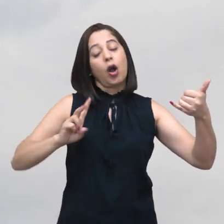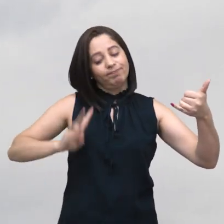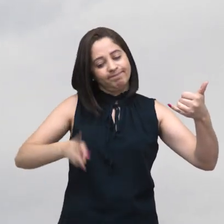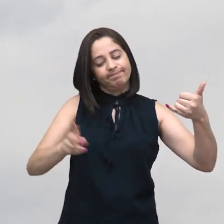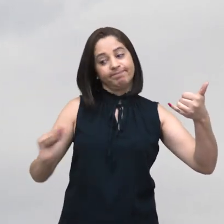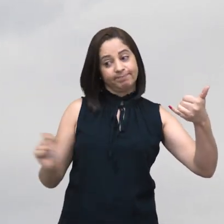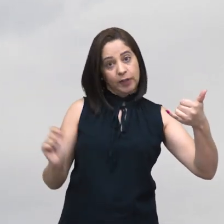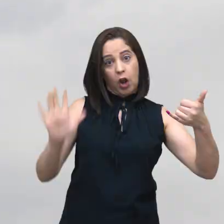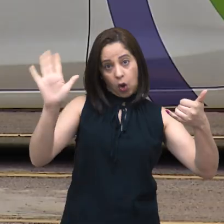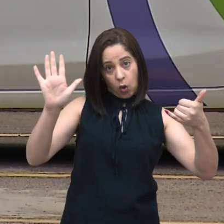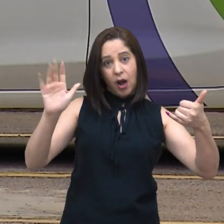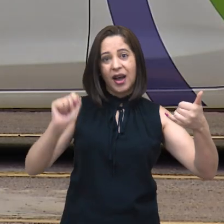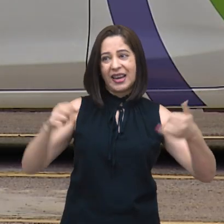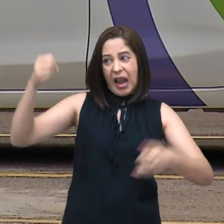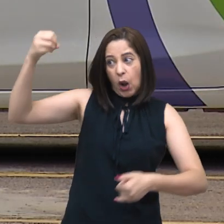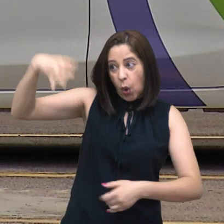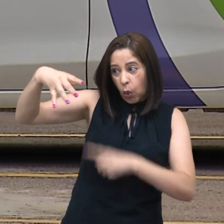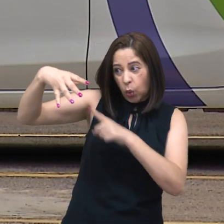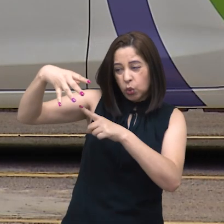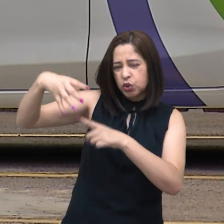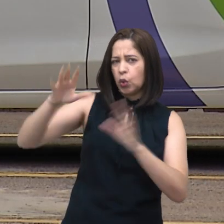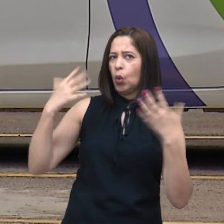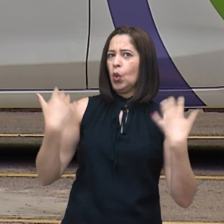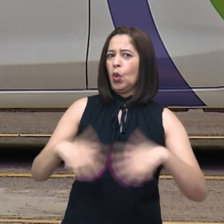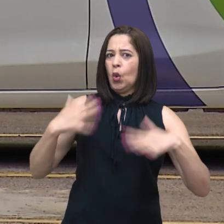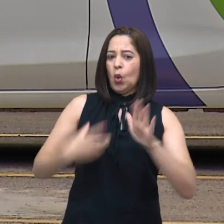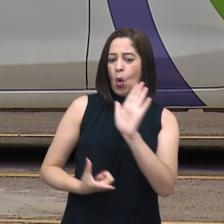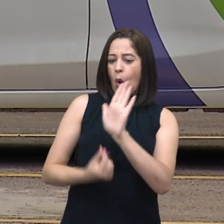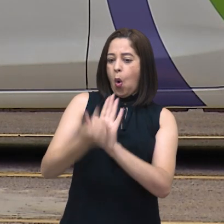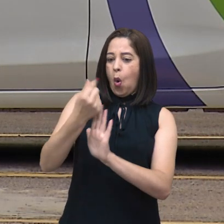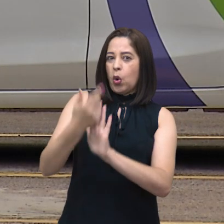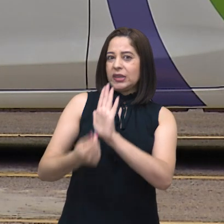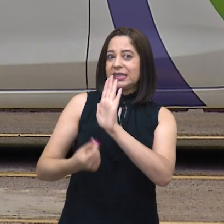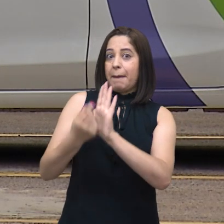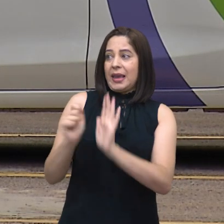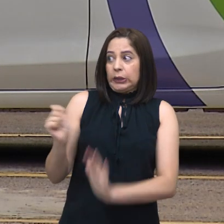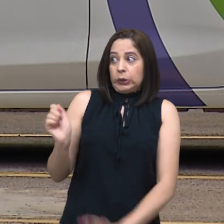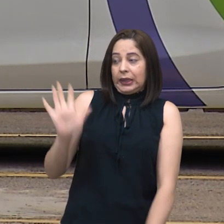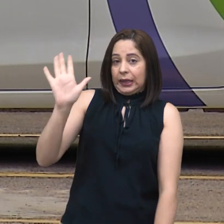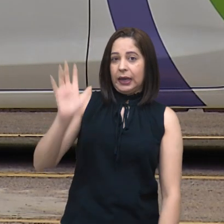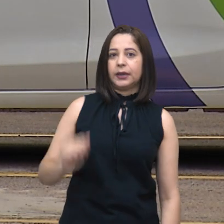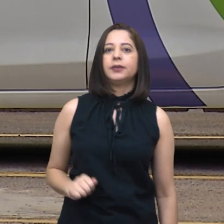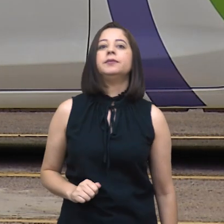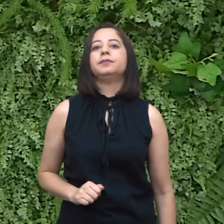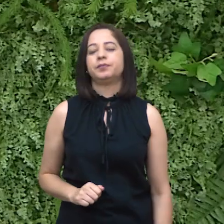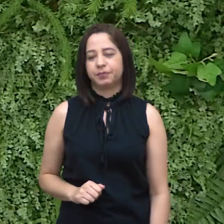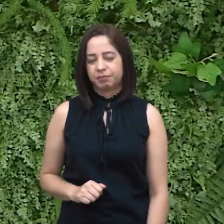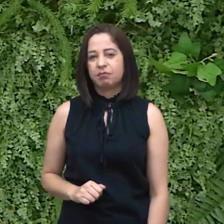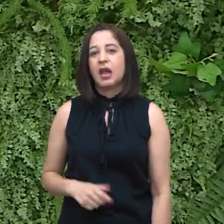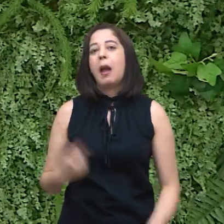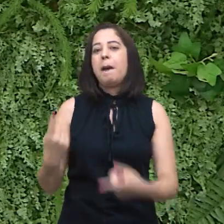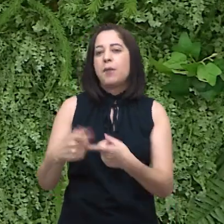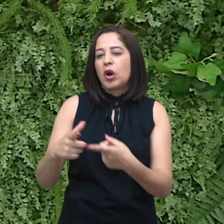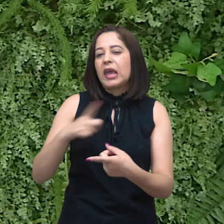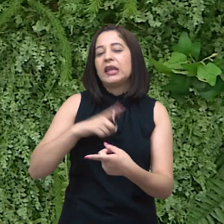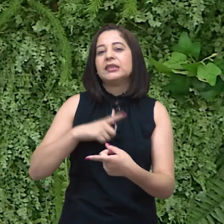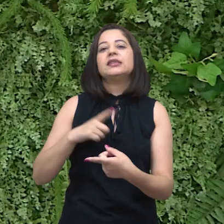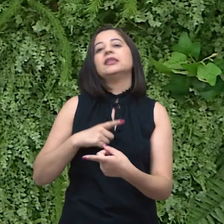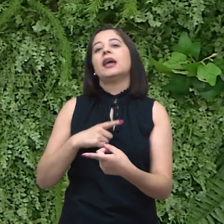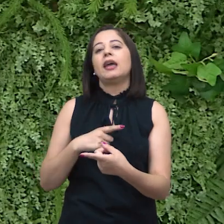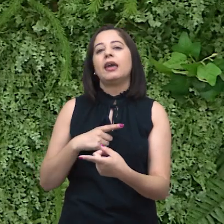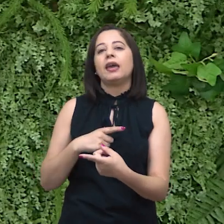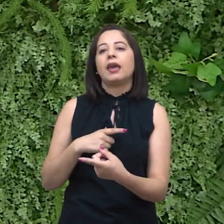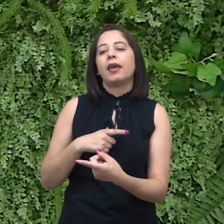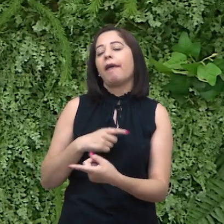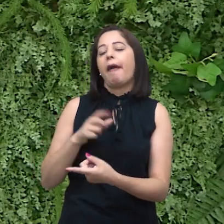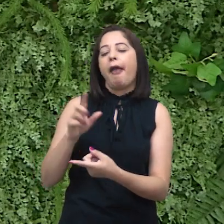previsão de tarifa mais barata. A conta de luz é a que mais impacta o orçamento dos consumidores. Tem os custos de geração e